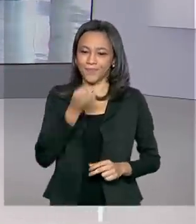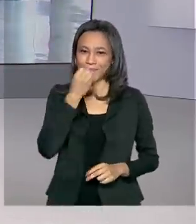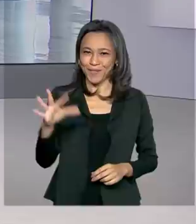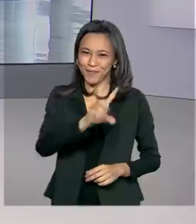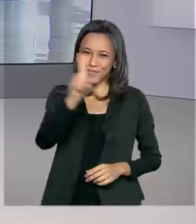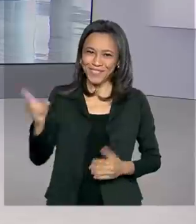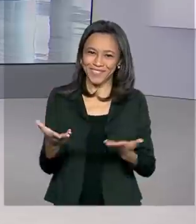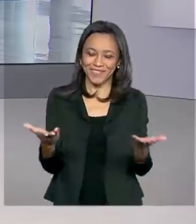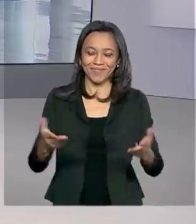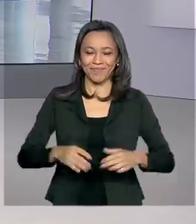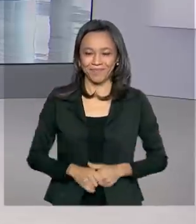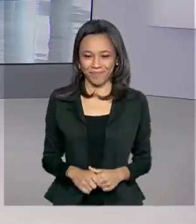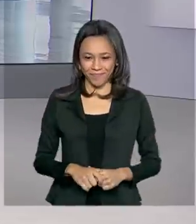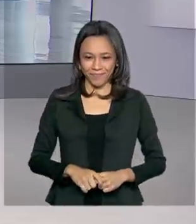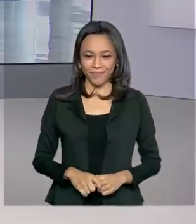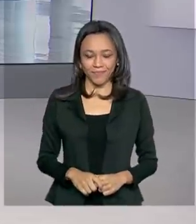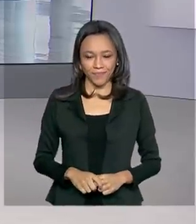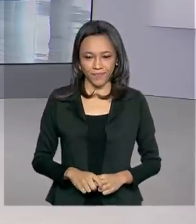dia, Luciana!